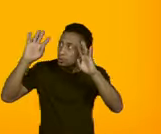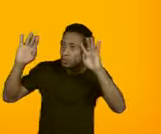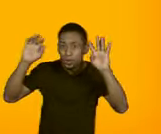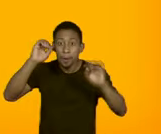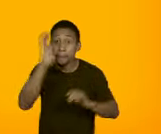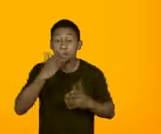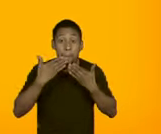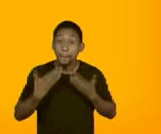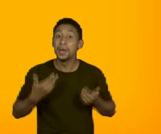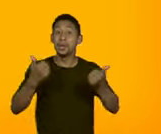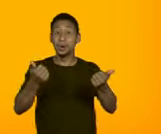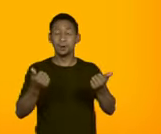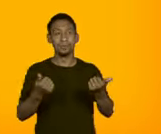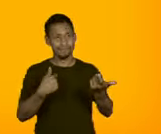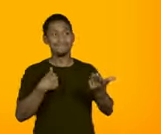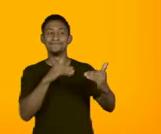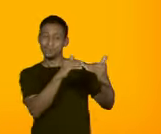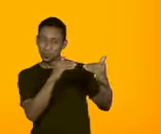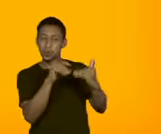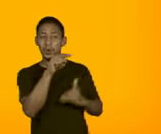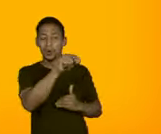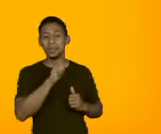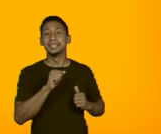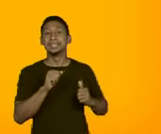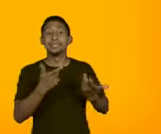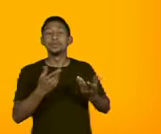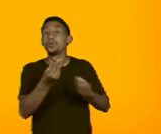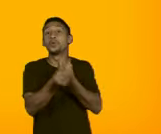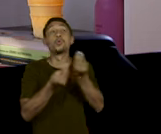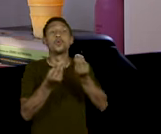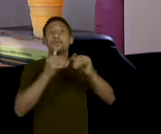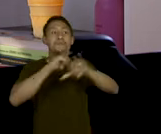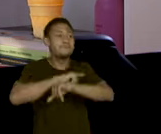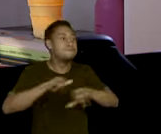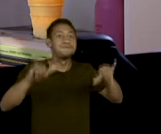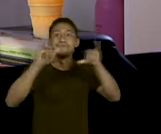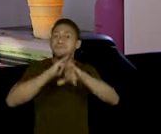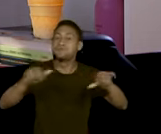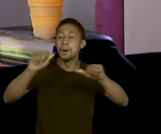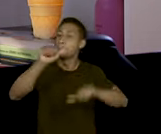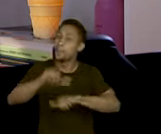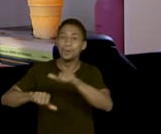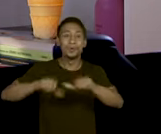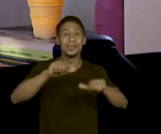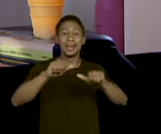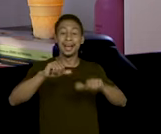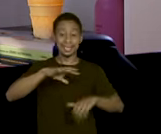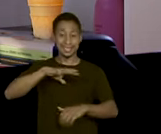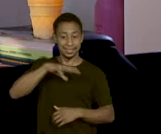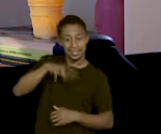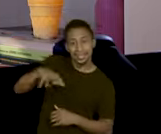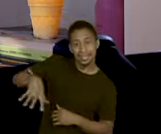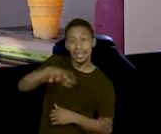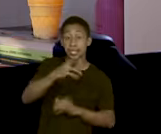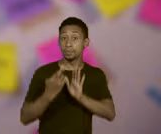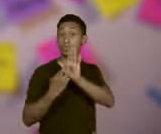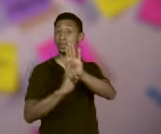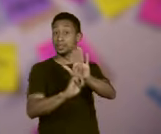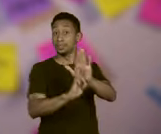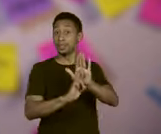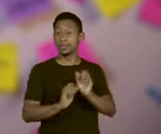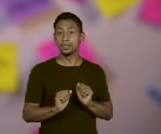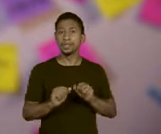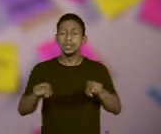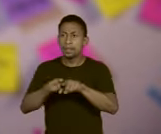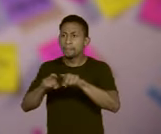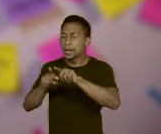isso aí. Vamos pensar em como colocar tudo isso em prática, lutar por uma sociedade com mais representatividade pra todos. E uma mídia